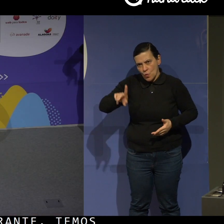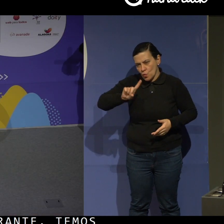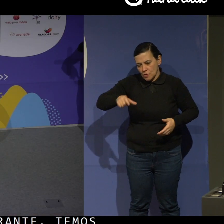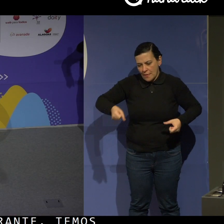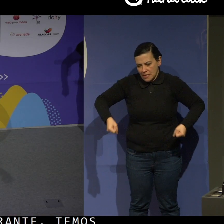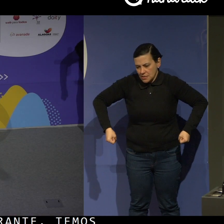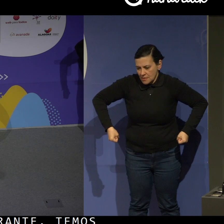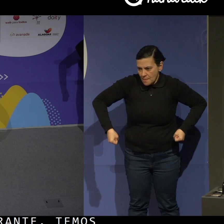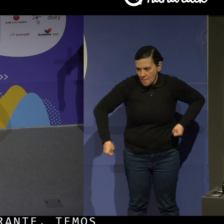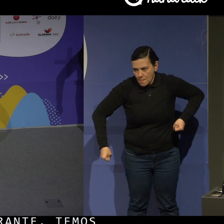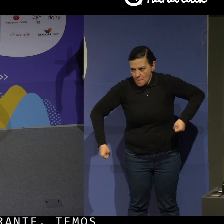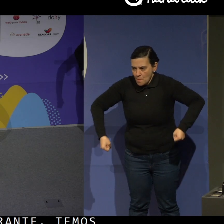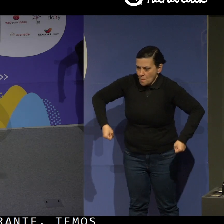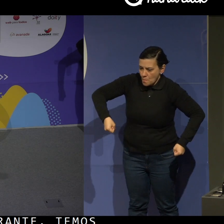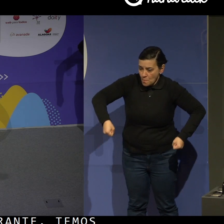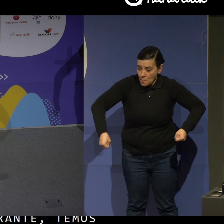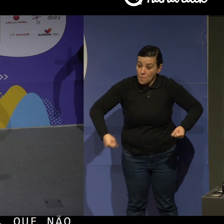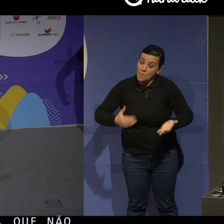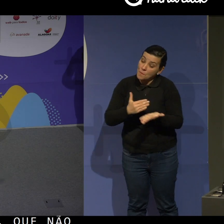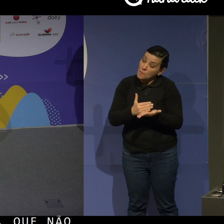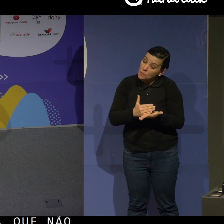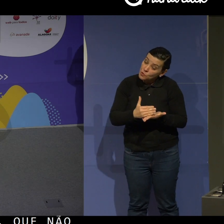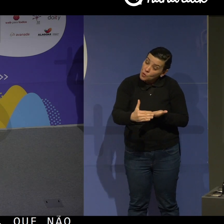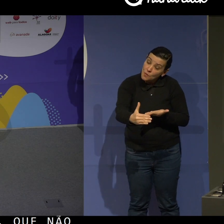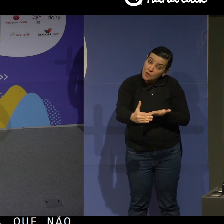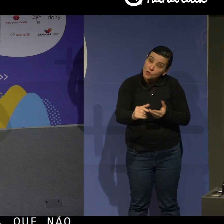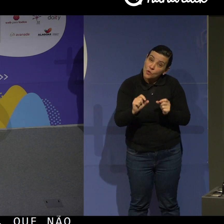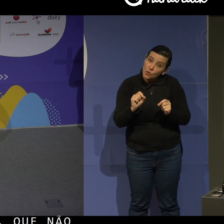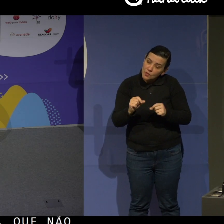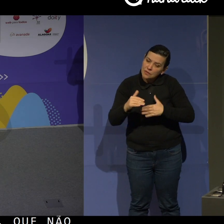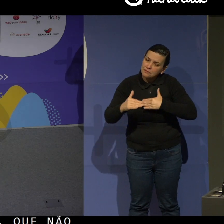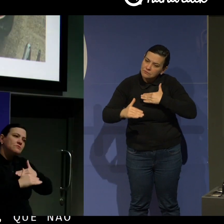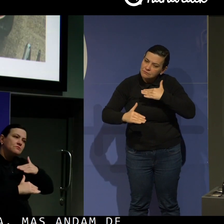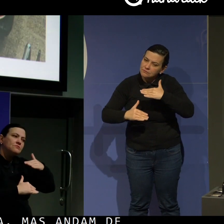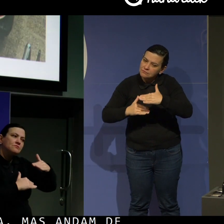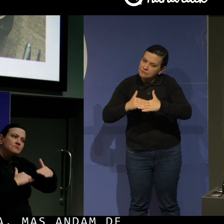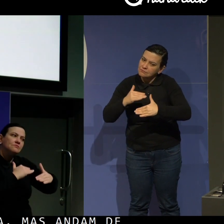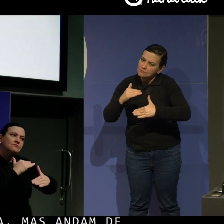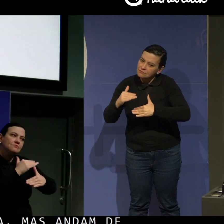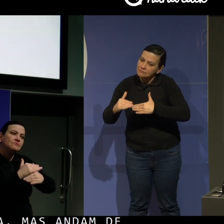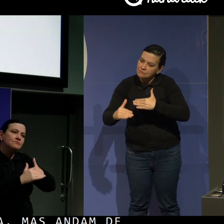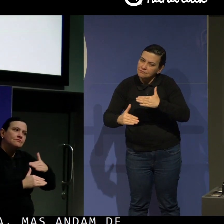próximo, nós estamos cada vez mais próximos da diversidade, né?